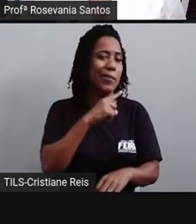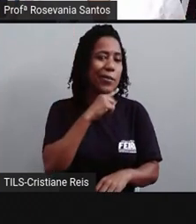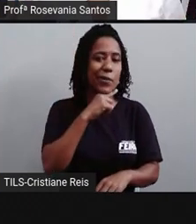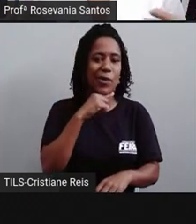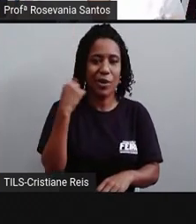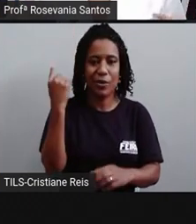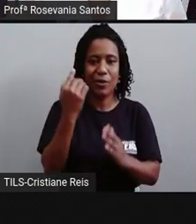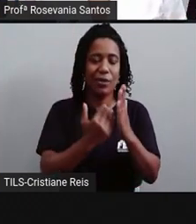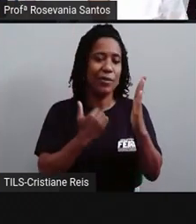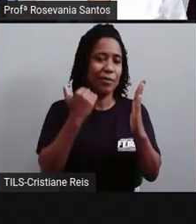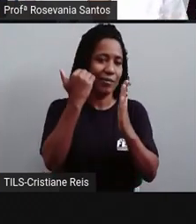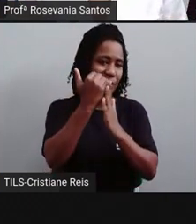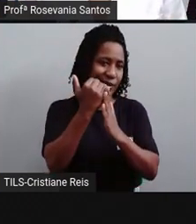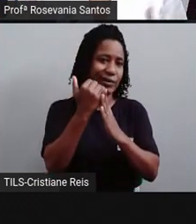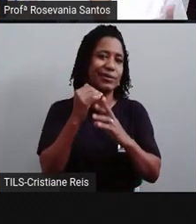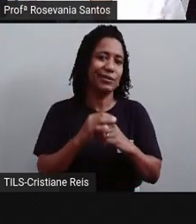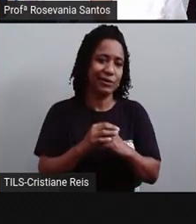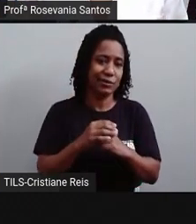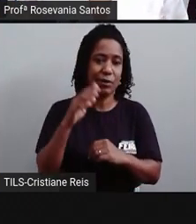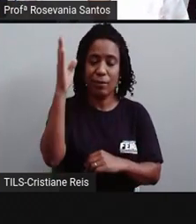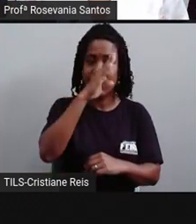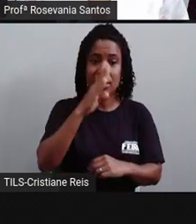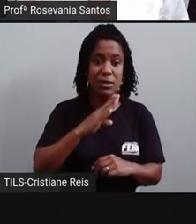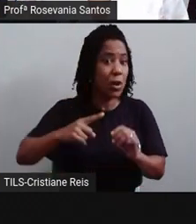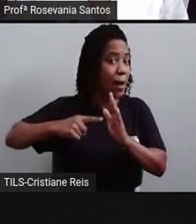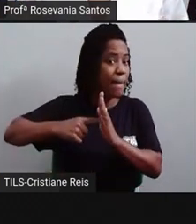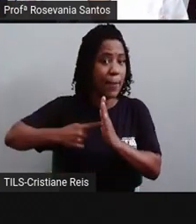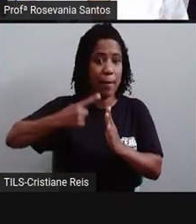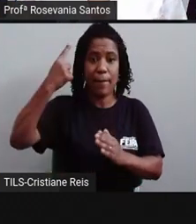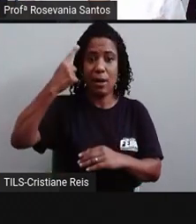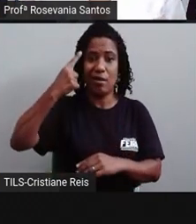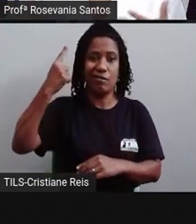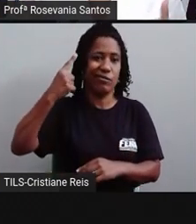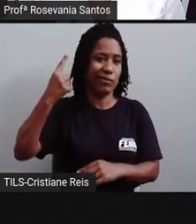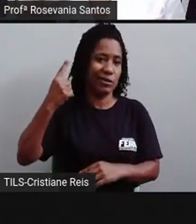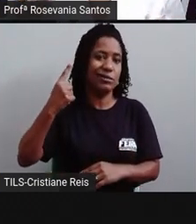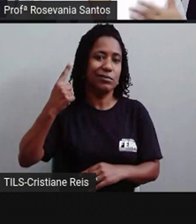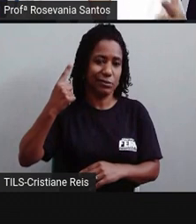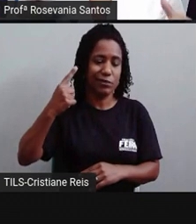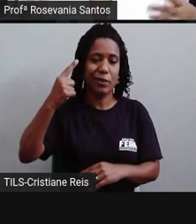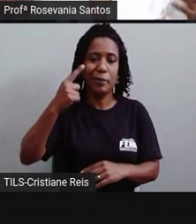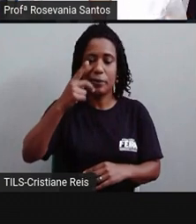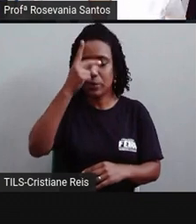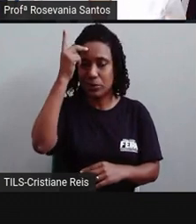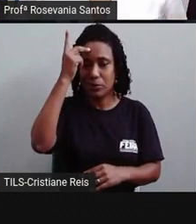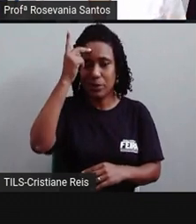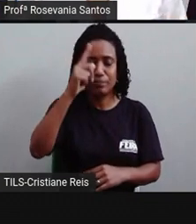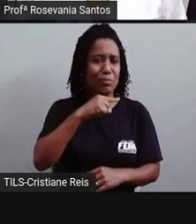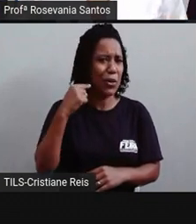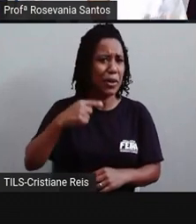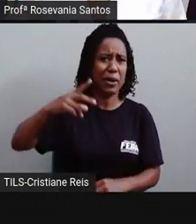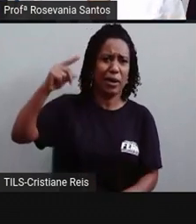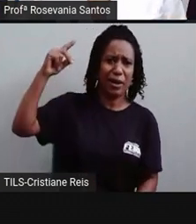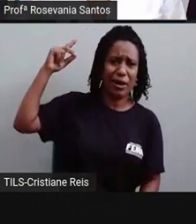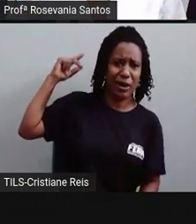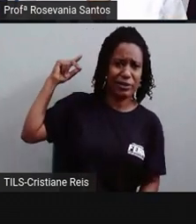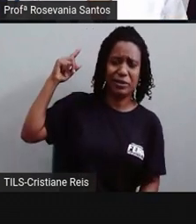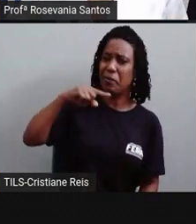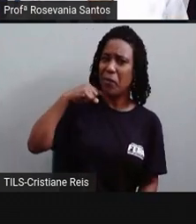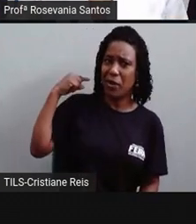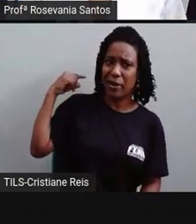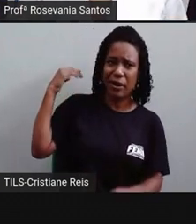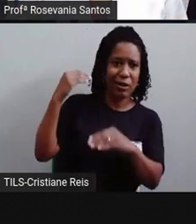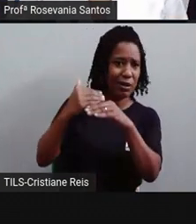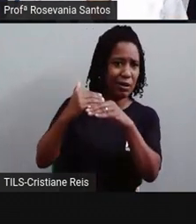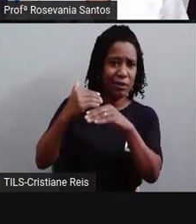momento com tanto número de óbitos como nós estamos vivendo agora, né? Fora todos os outros óbitos que já tem aí, né,